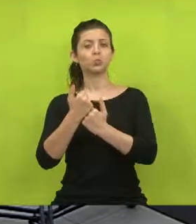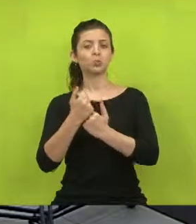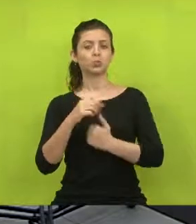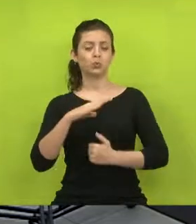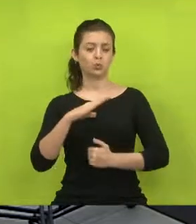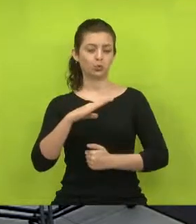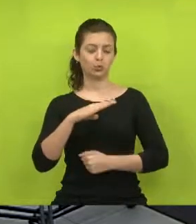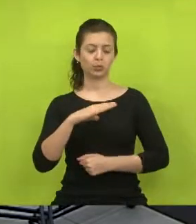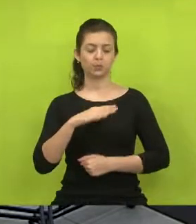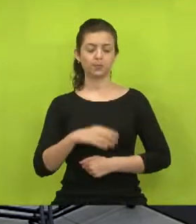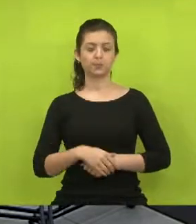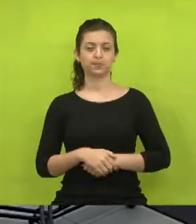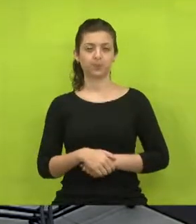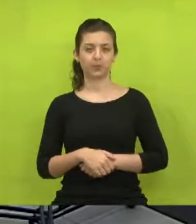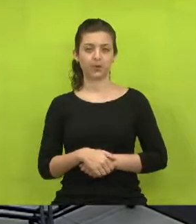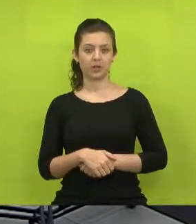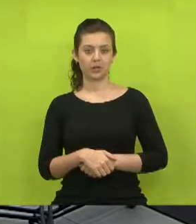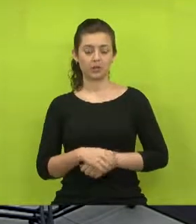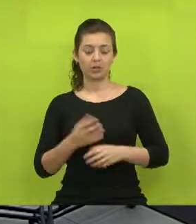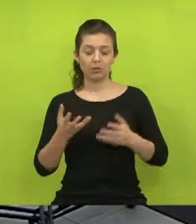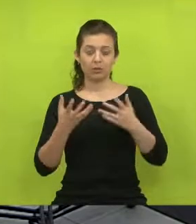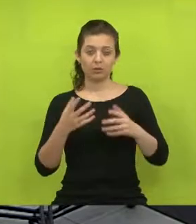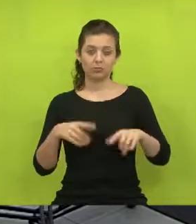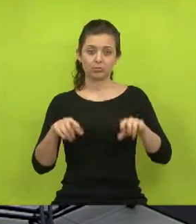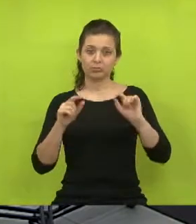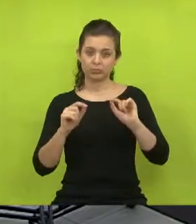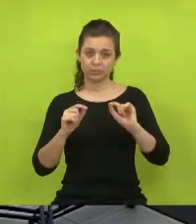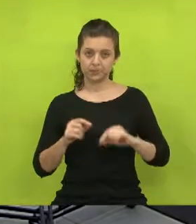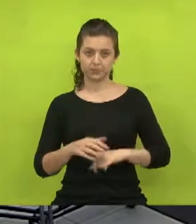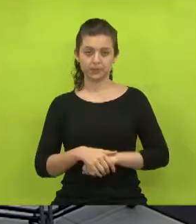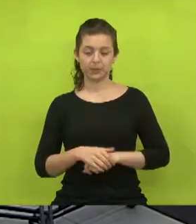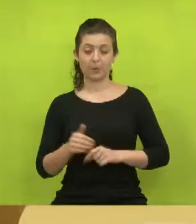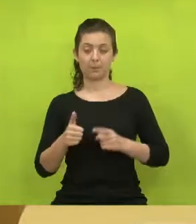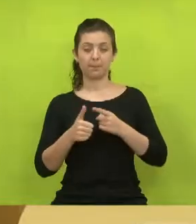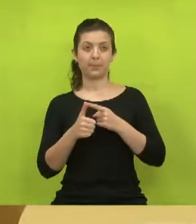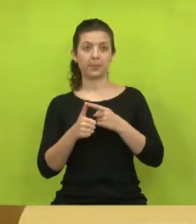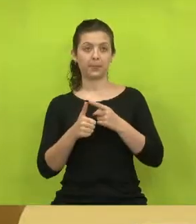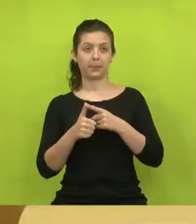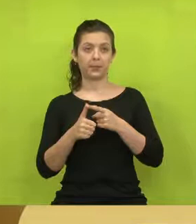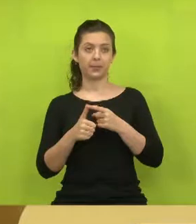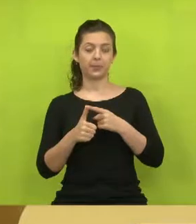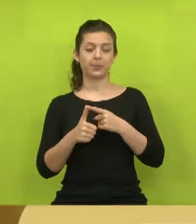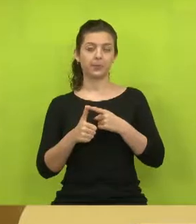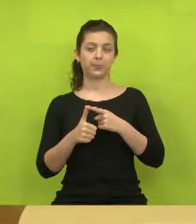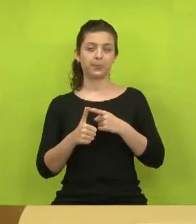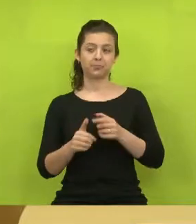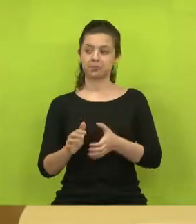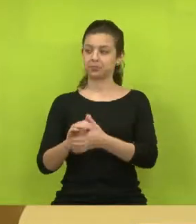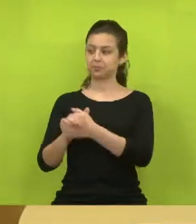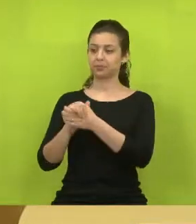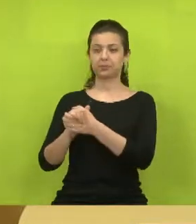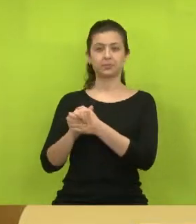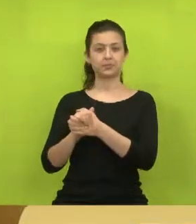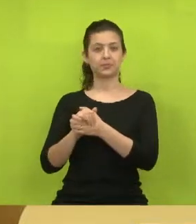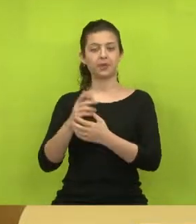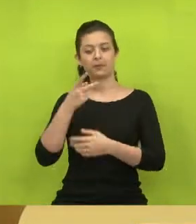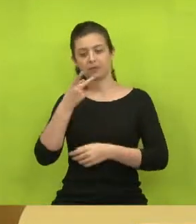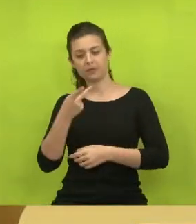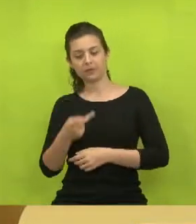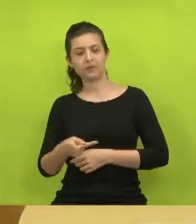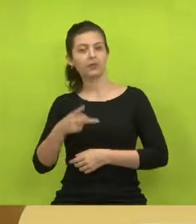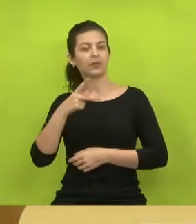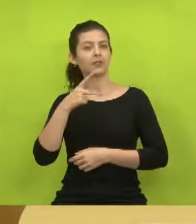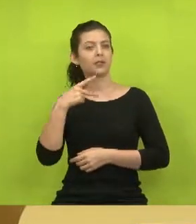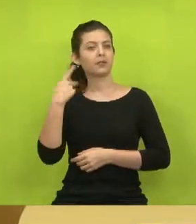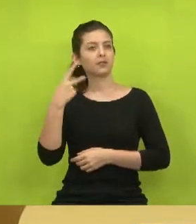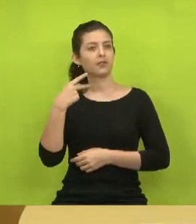município. Eu quero aqui, antes de iniciar a minha fala, parabenizar a fala do vereador que me